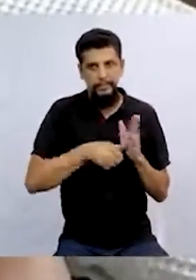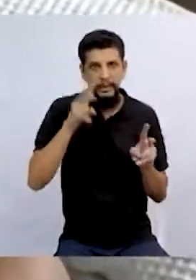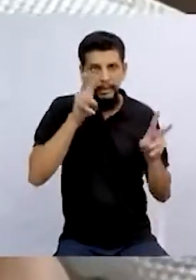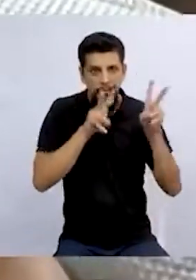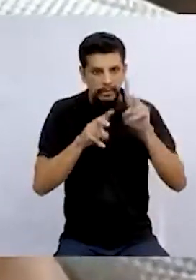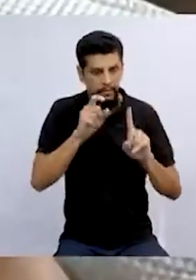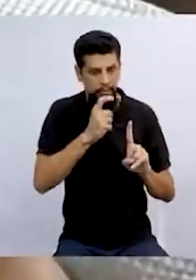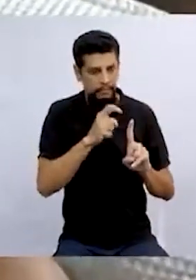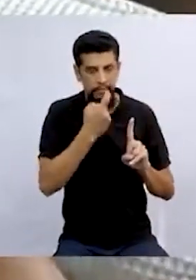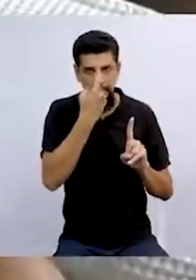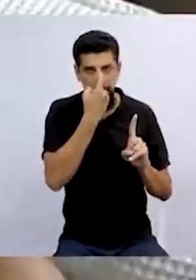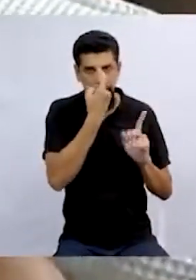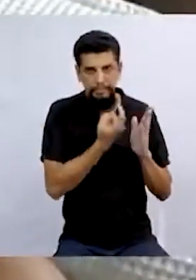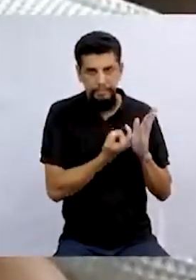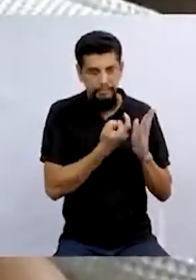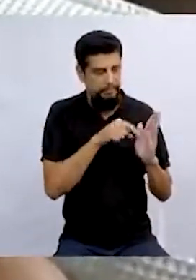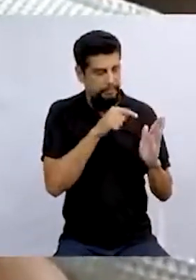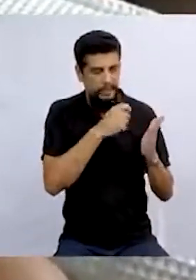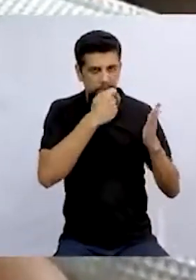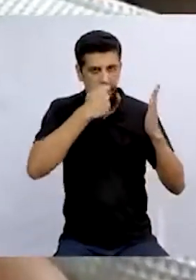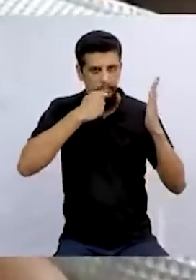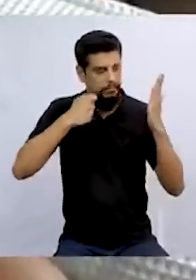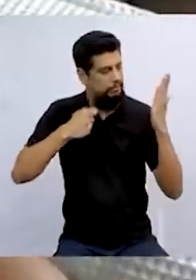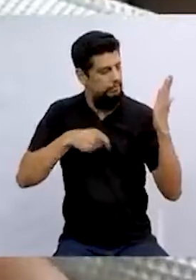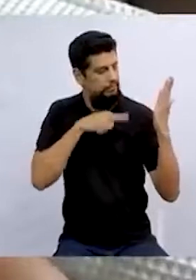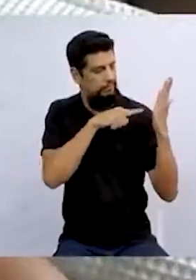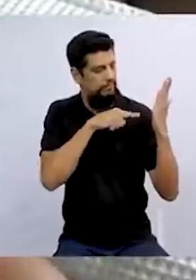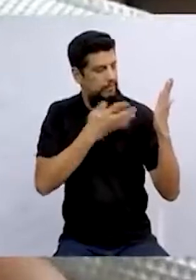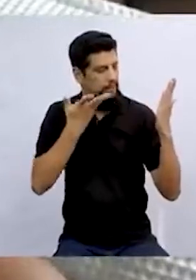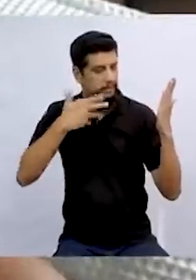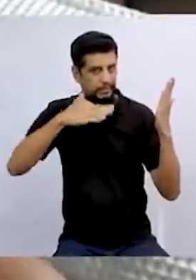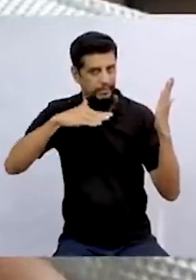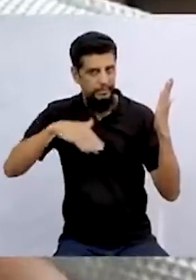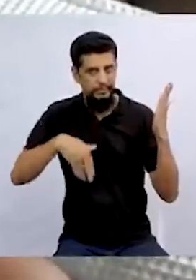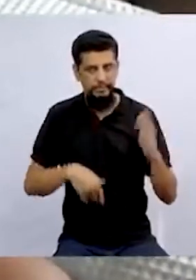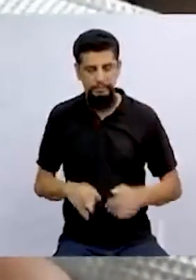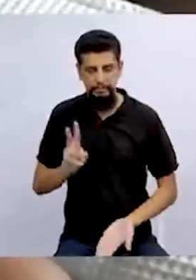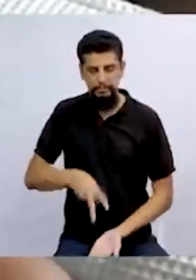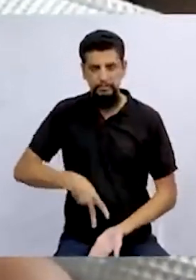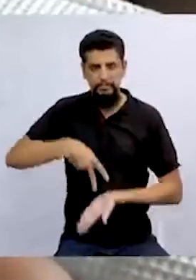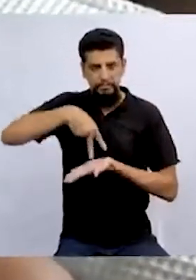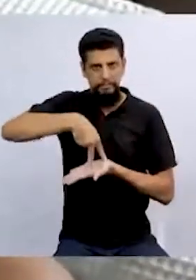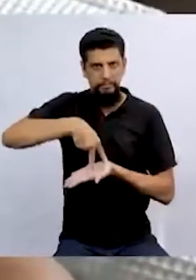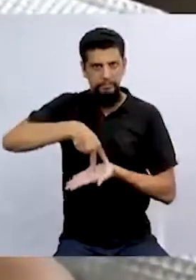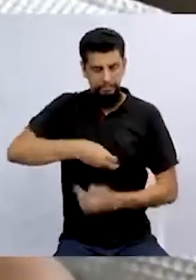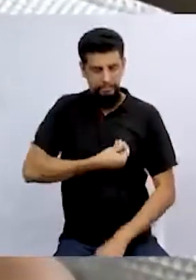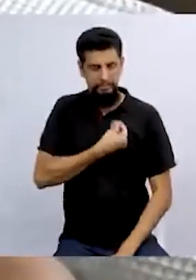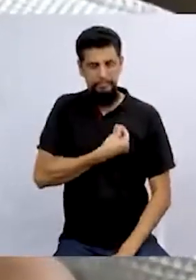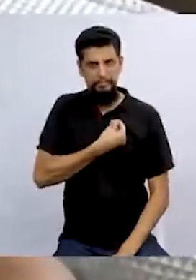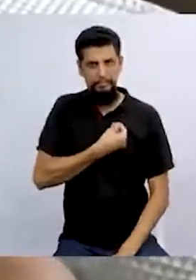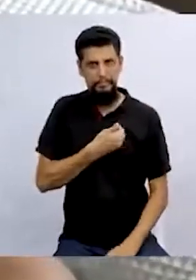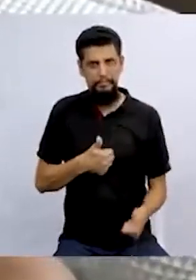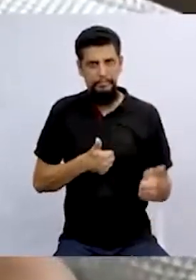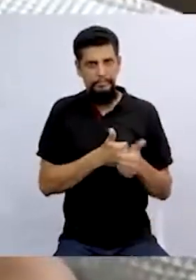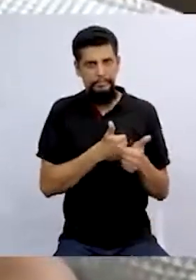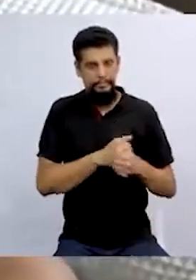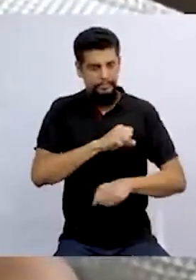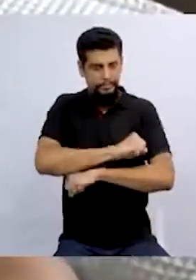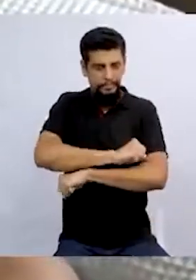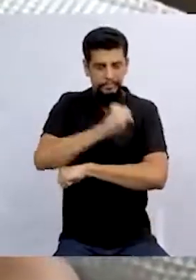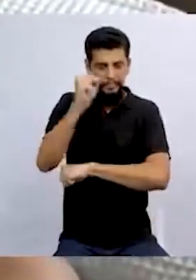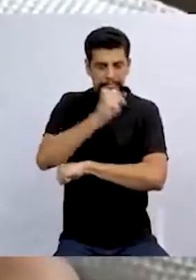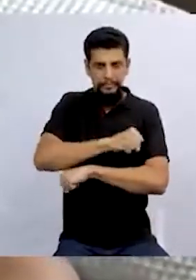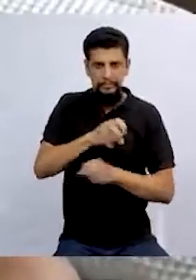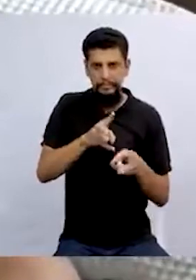enxergarem a bruxa rebocando a cara de batom, as crianças permaneceram ali, partindo da